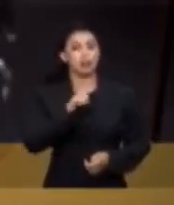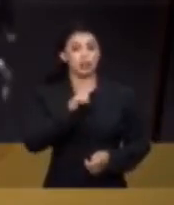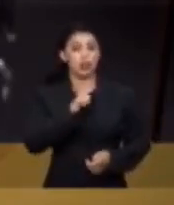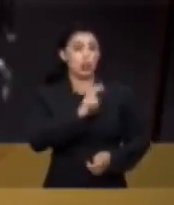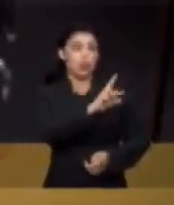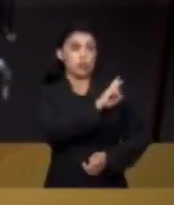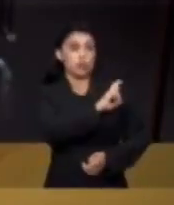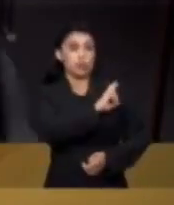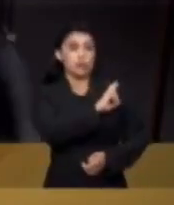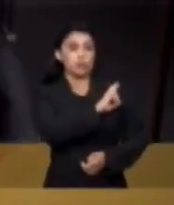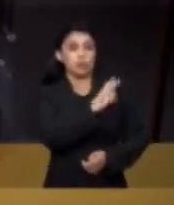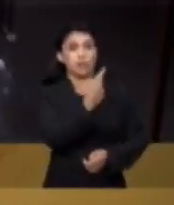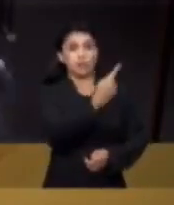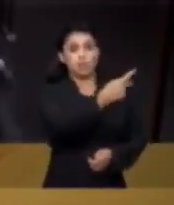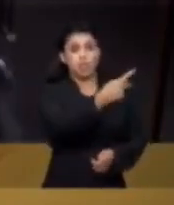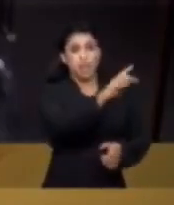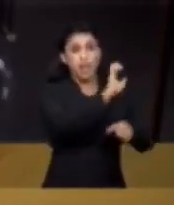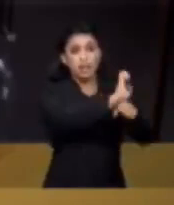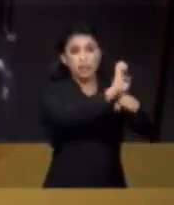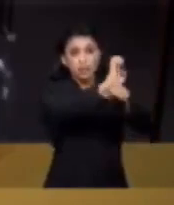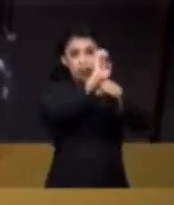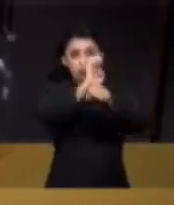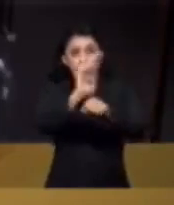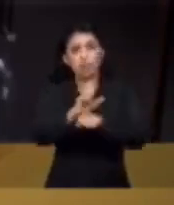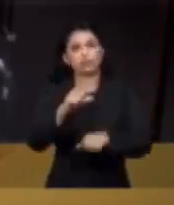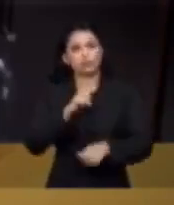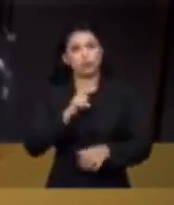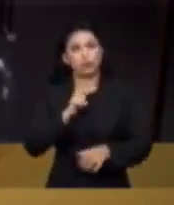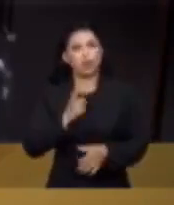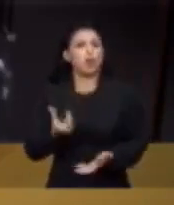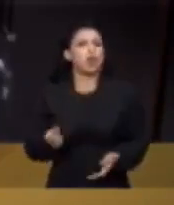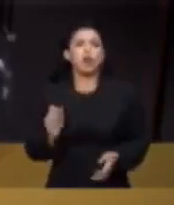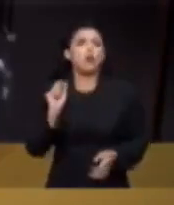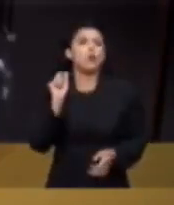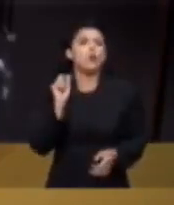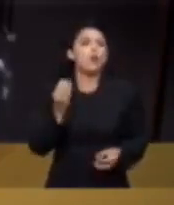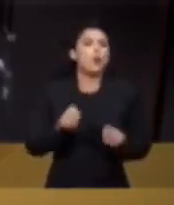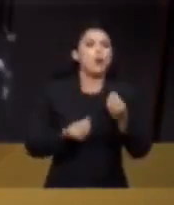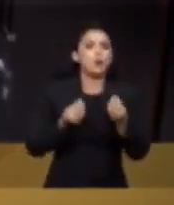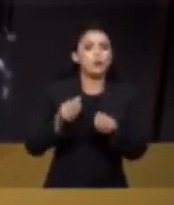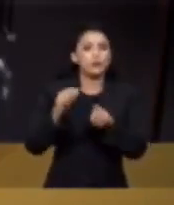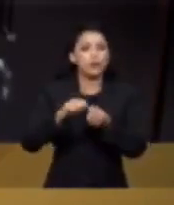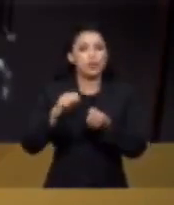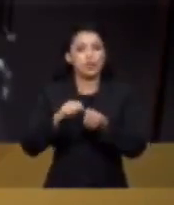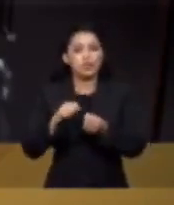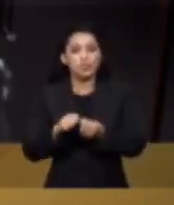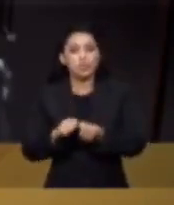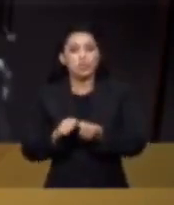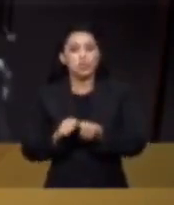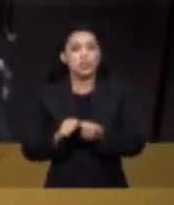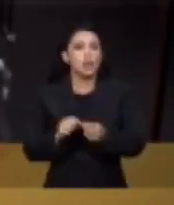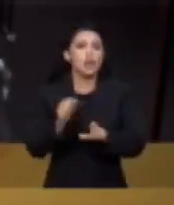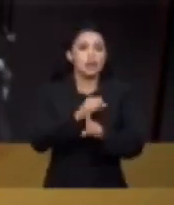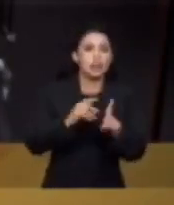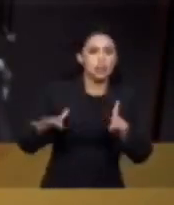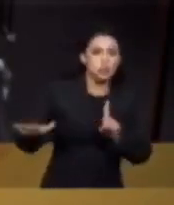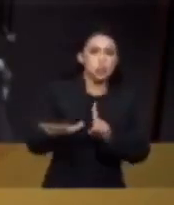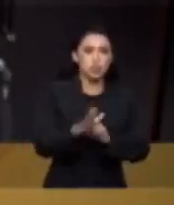o poder de estabelecer medidas restritivas às atividades da comunidade,